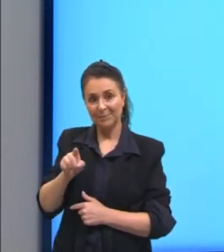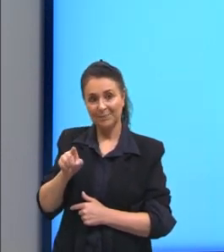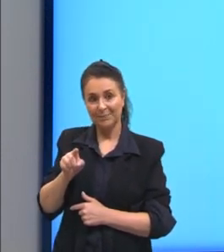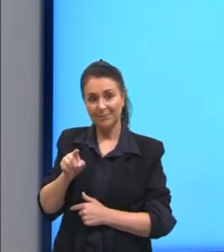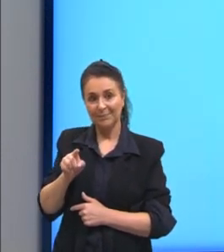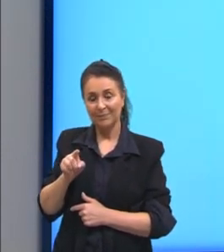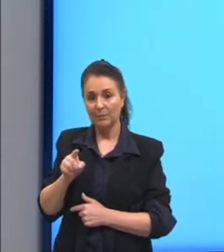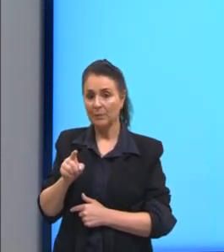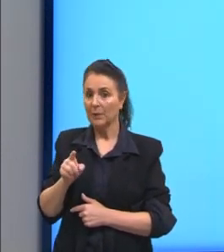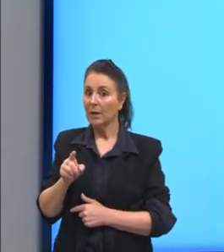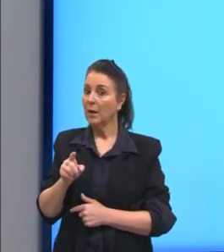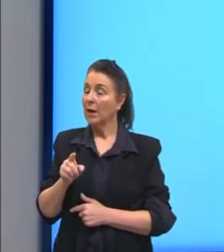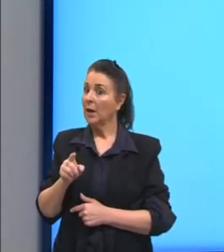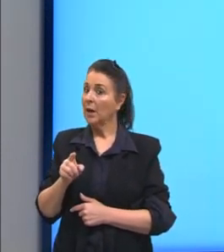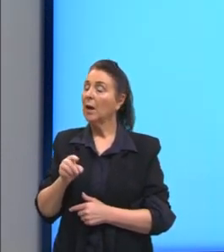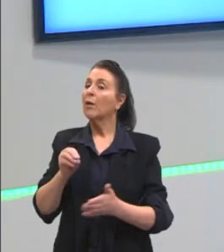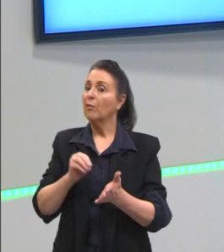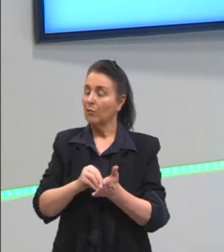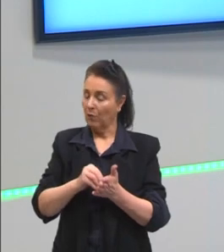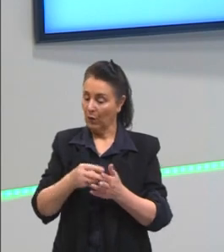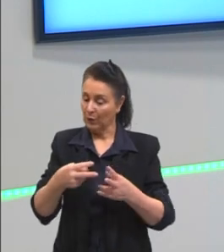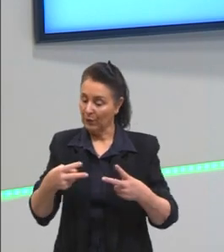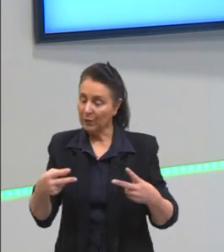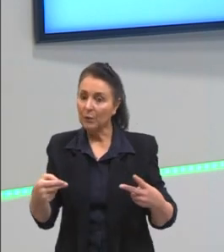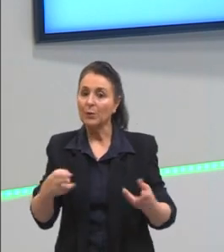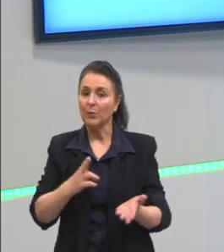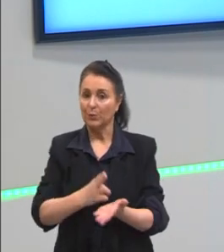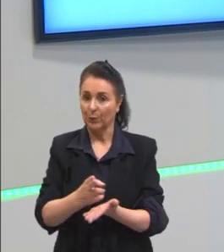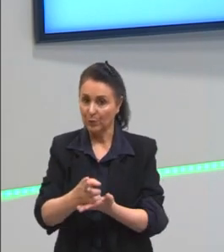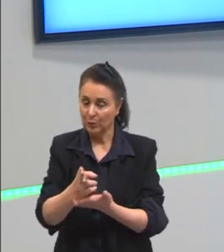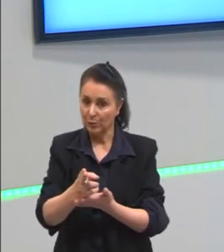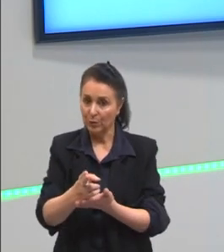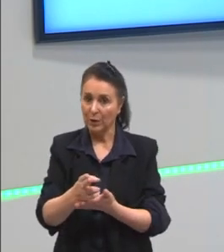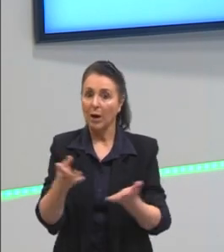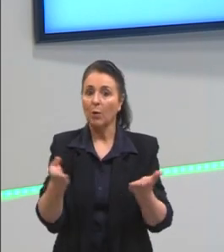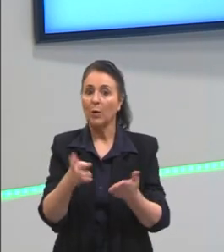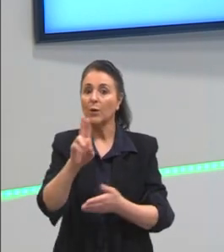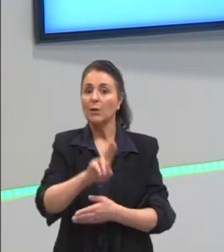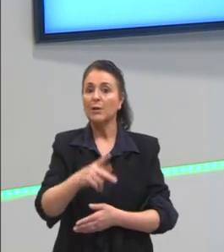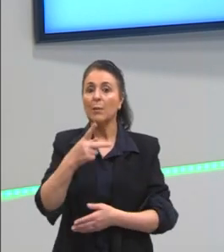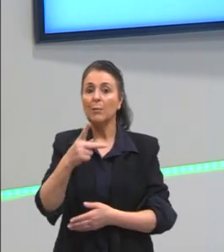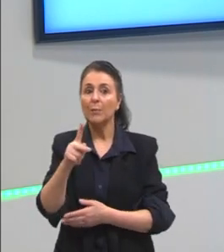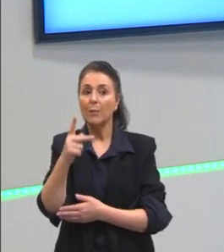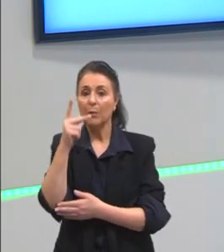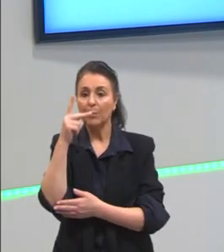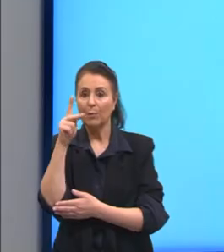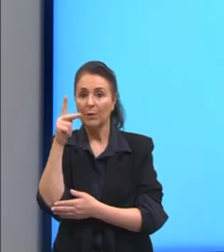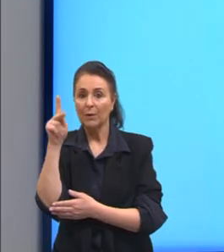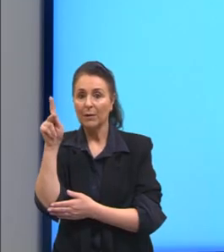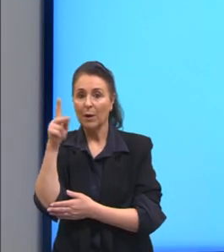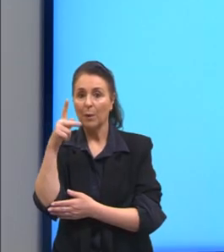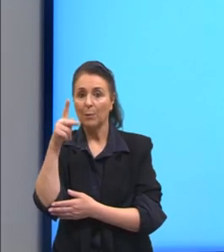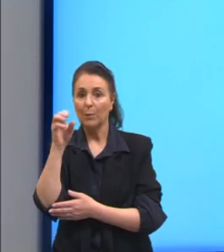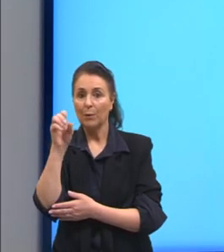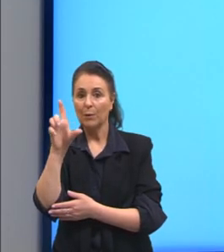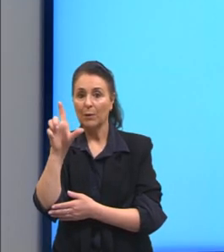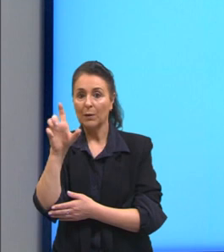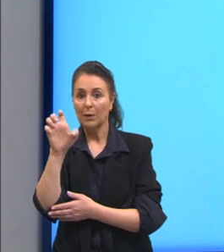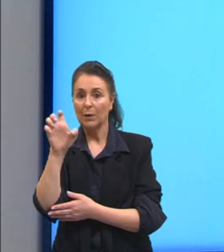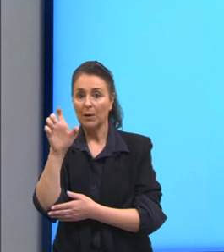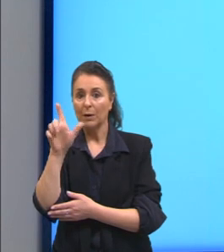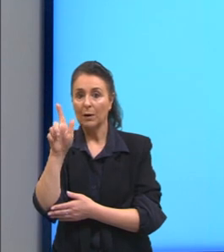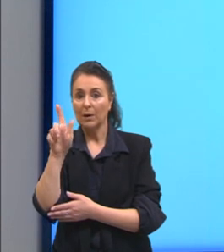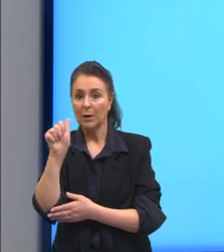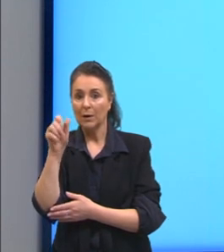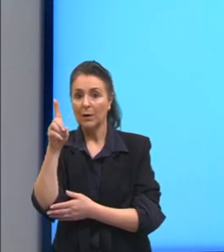Ainda não terminei. Por quê? Eu quero medir em polegada. E ali eu cheguei na resposta em metro. Tá?